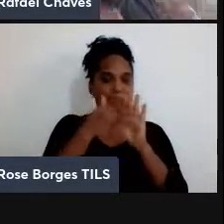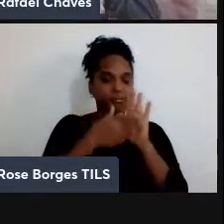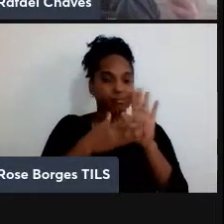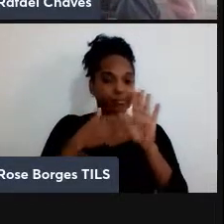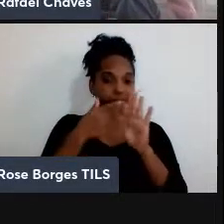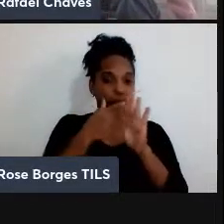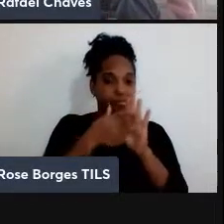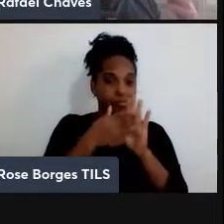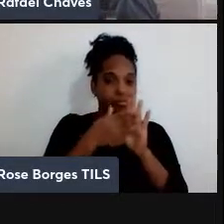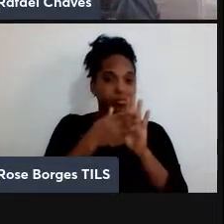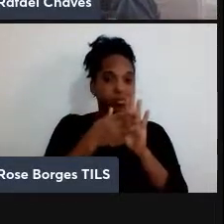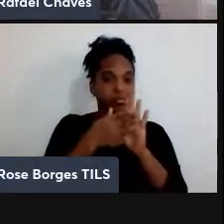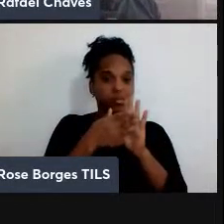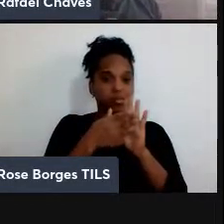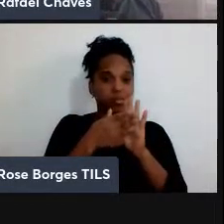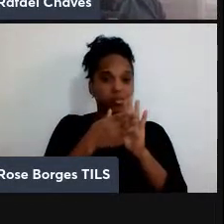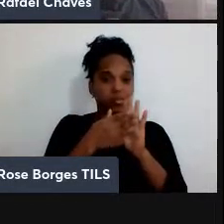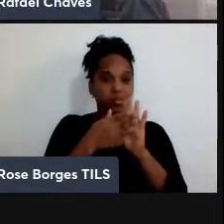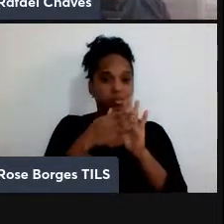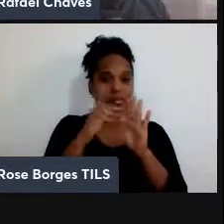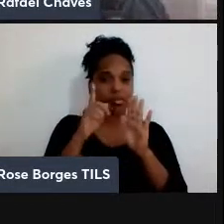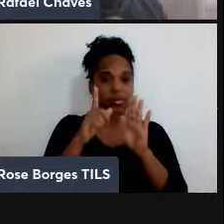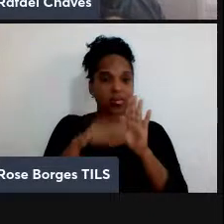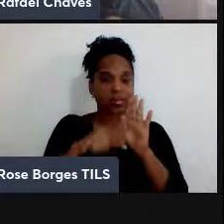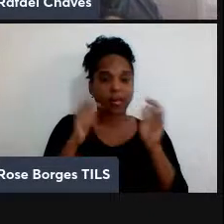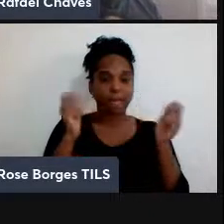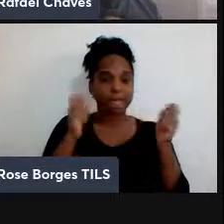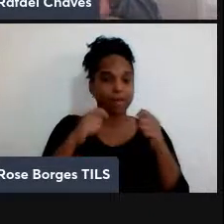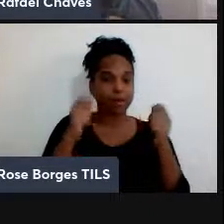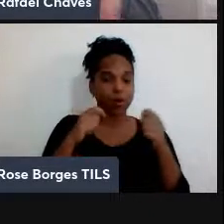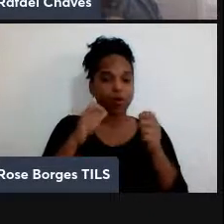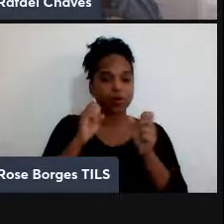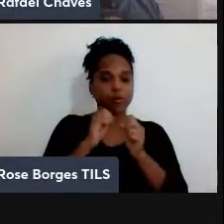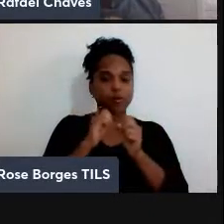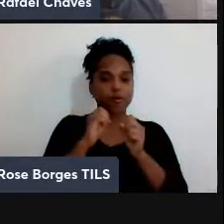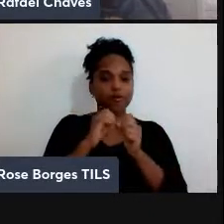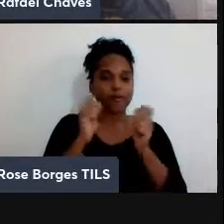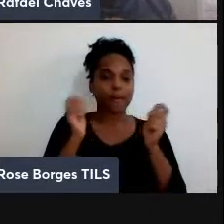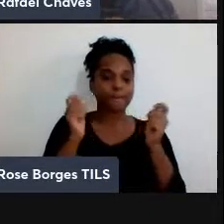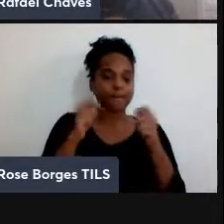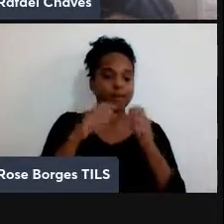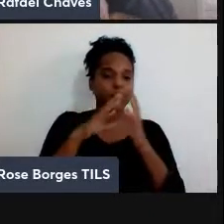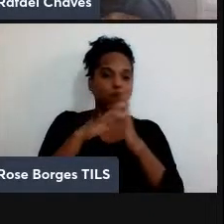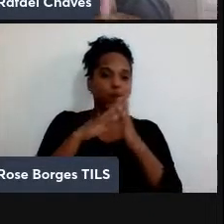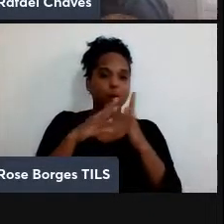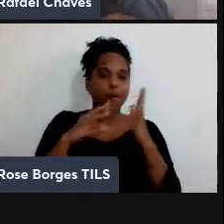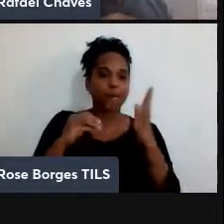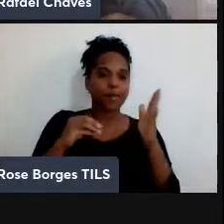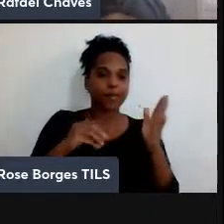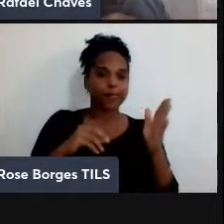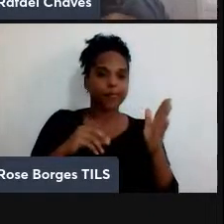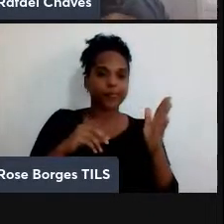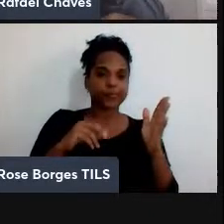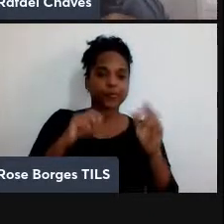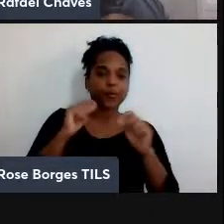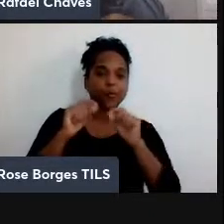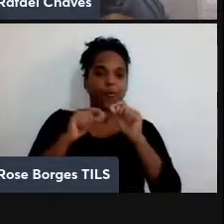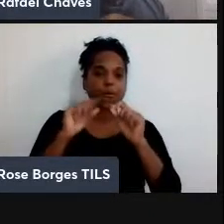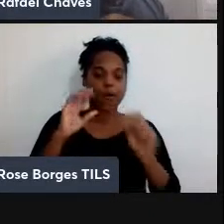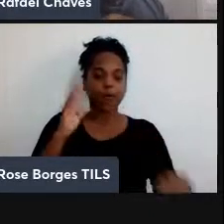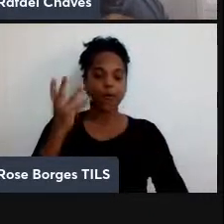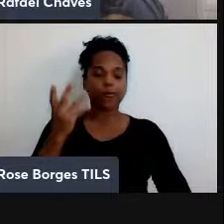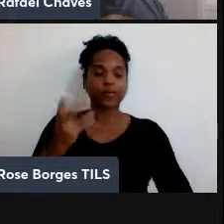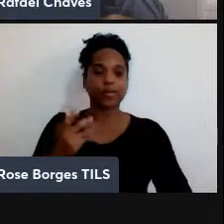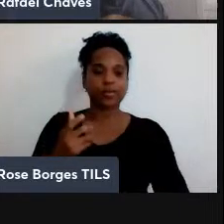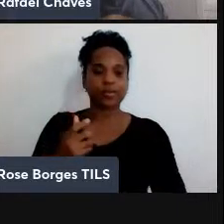classicamente, eu sempre posso fazer isso. Posso copiar o estado zero e o estado um. Mas o que acontece agora, se eu pegar